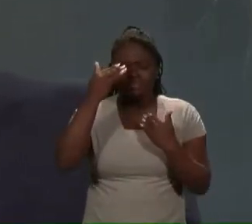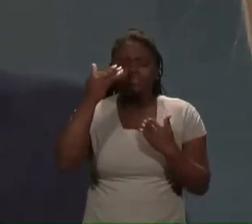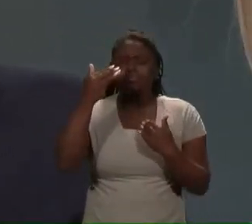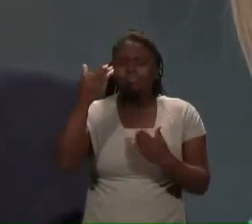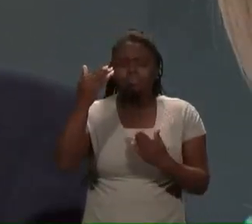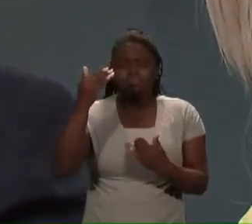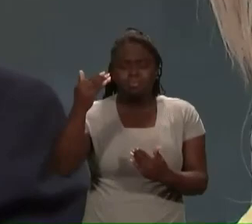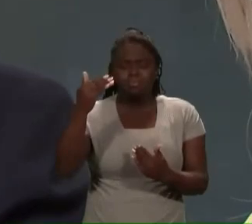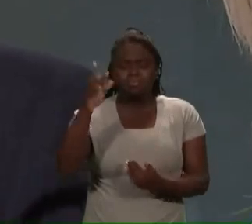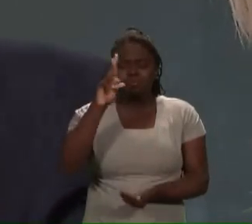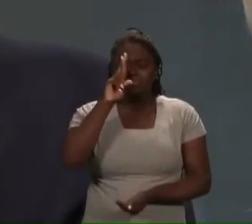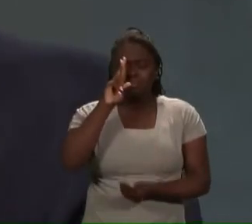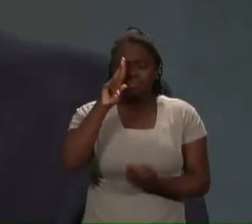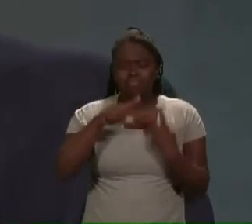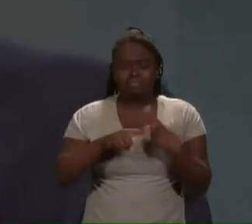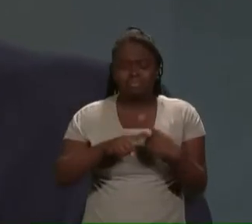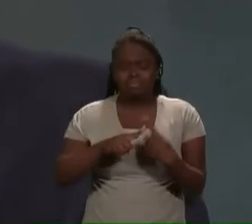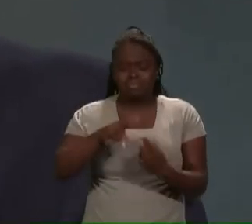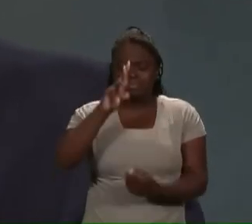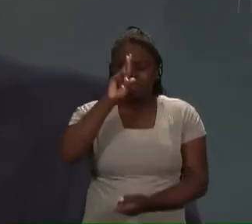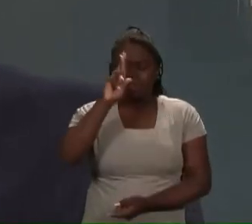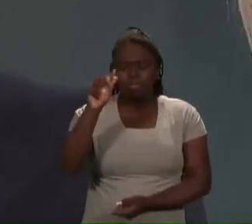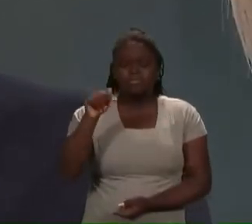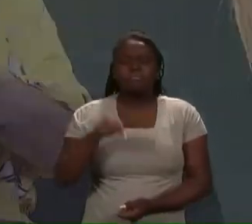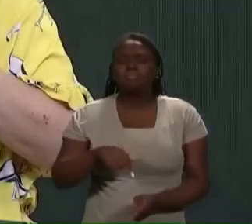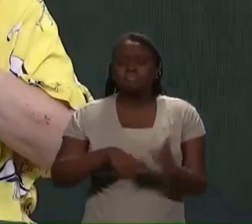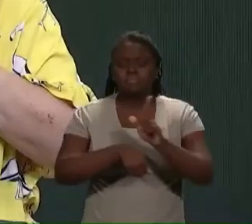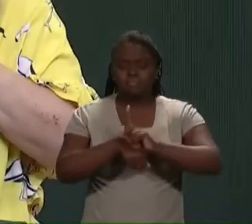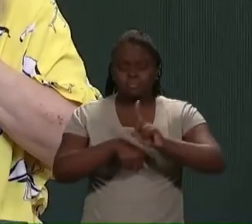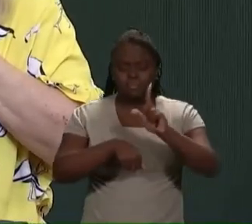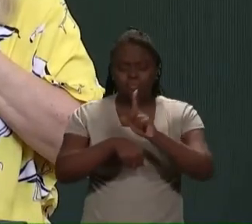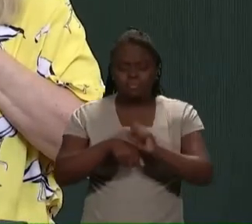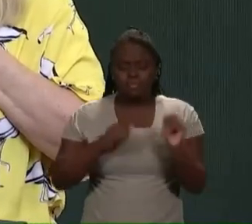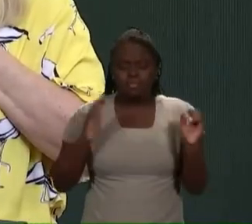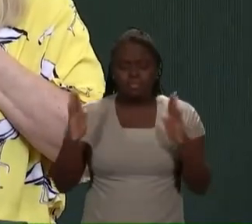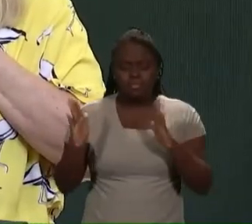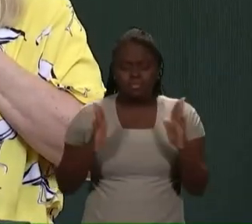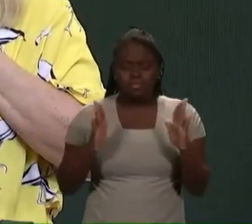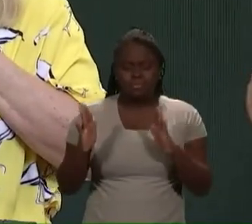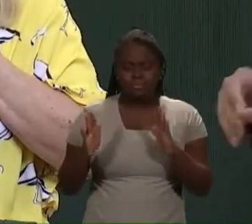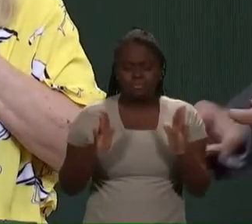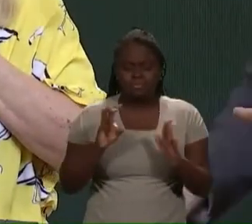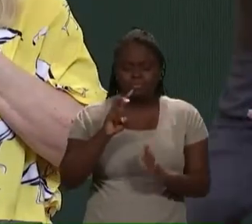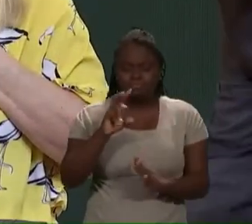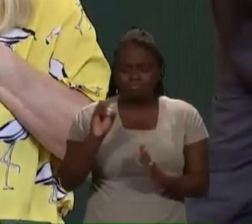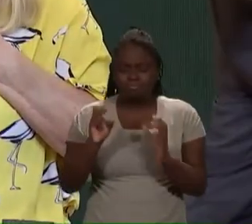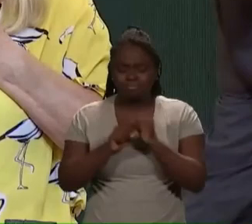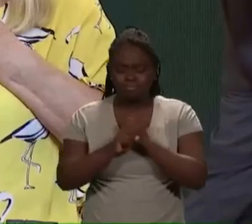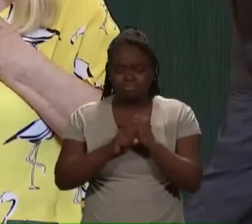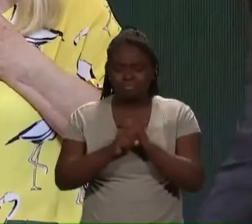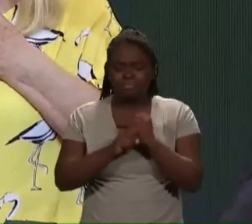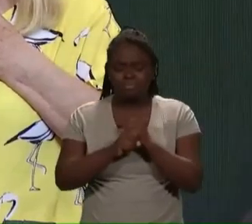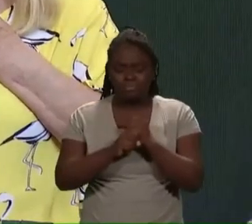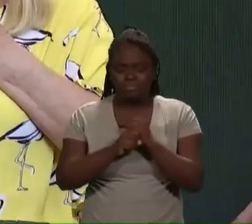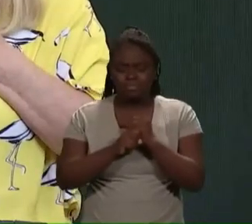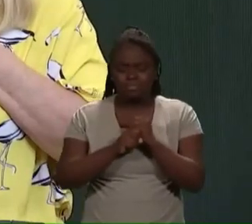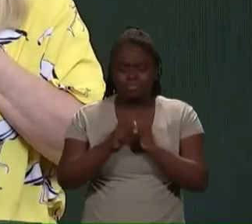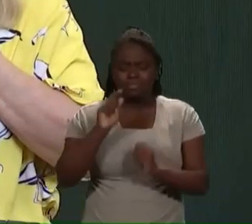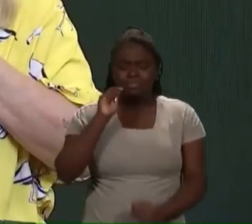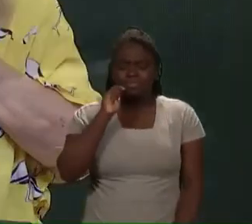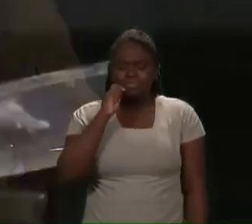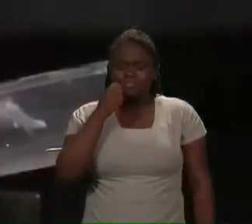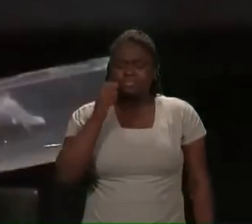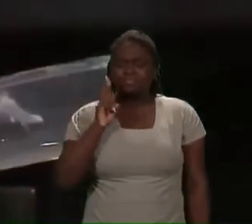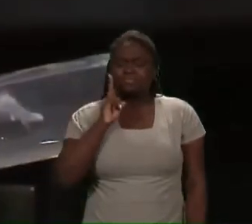Porque só aqui na Cunha, durante esses 50 anos. Levantamos o pão e bebemos o